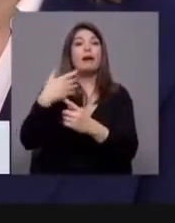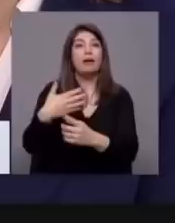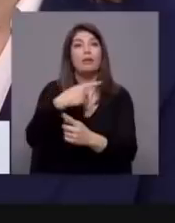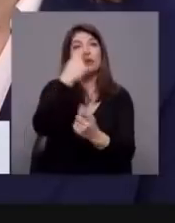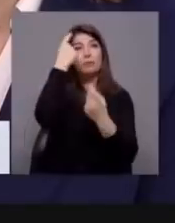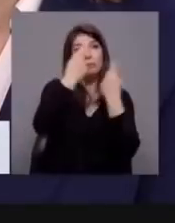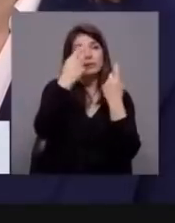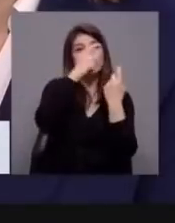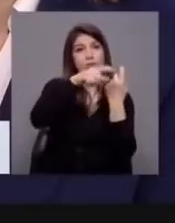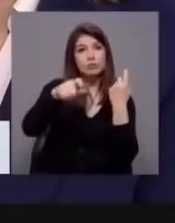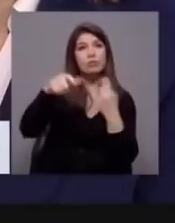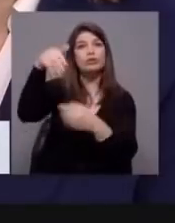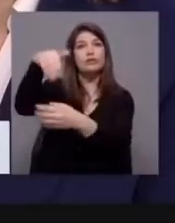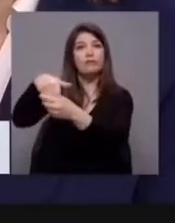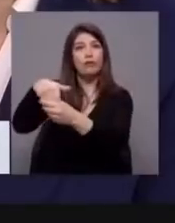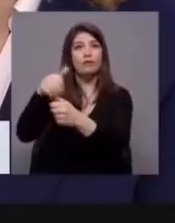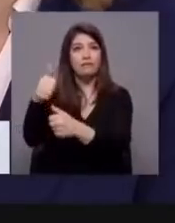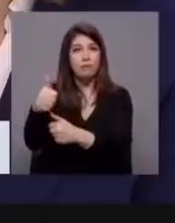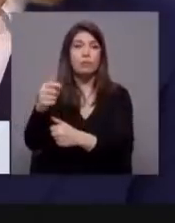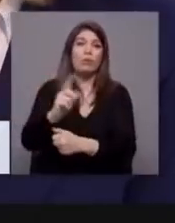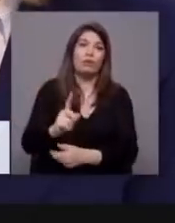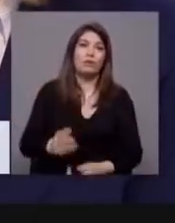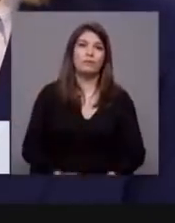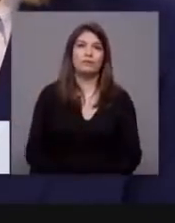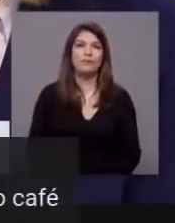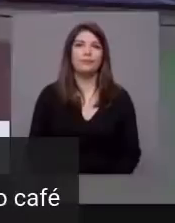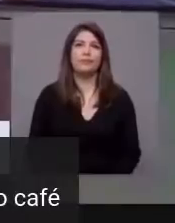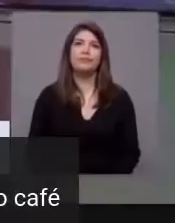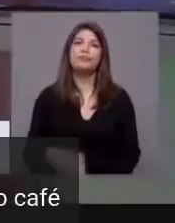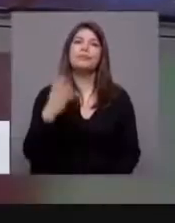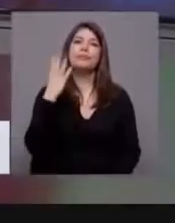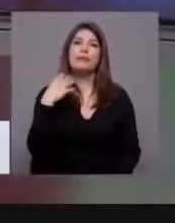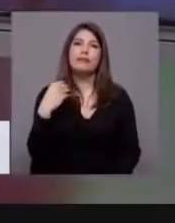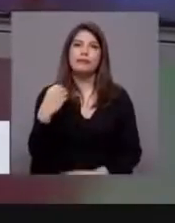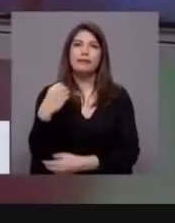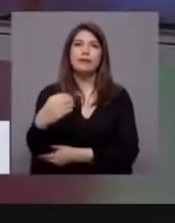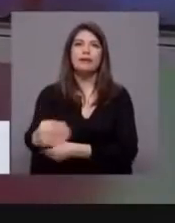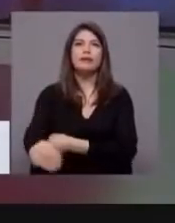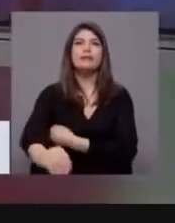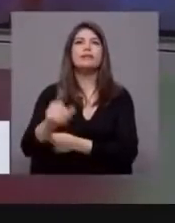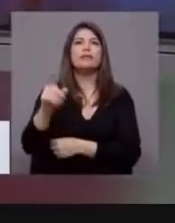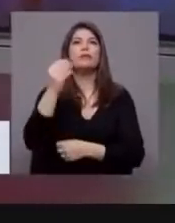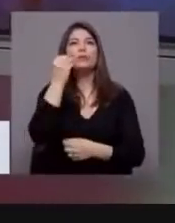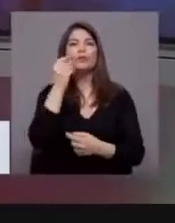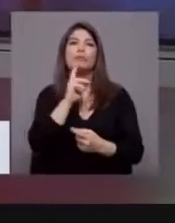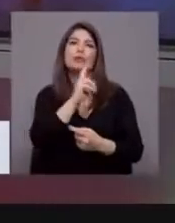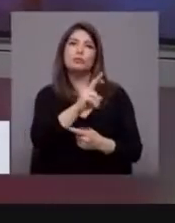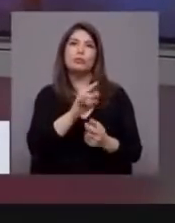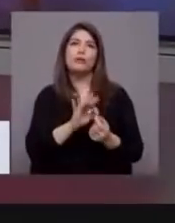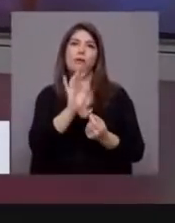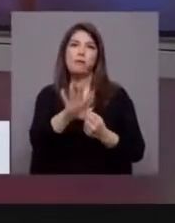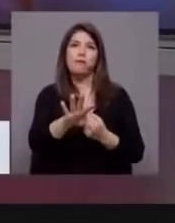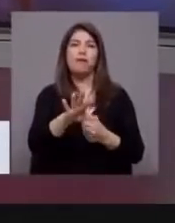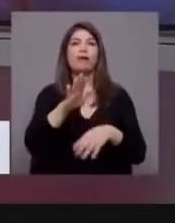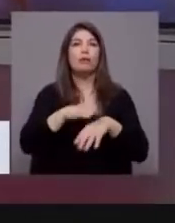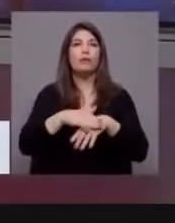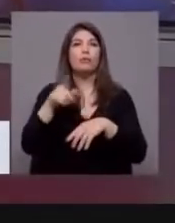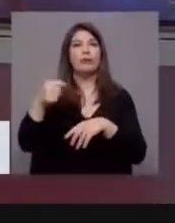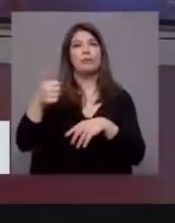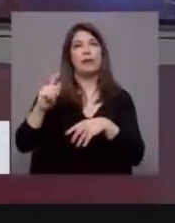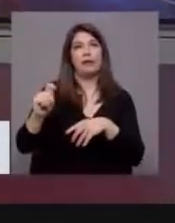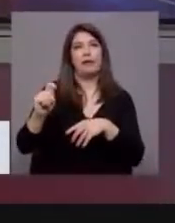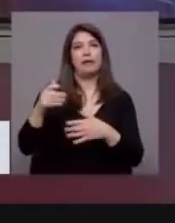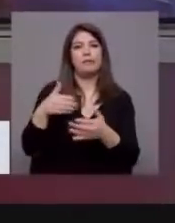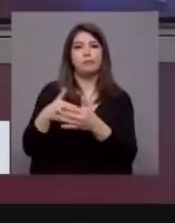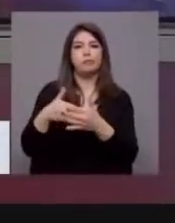foi bem em prévio pelo Bloco de Esquerda ou foi mal em prévio pelo Bloco Catarina Martins, como é que responde a este repto de que é o Bloco de Esquerda que está a bloquear o